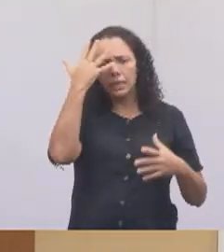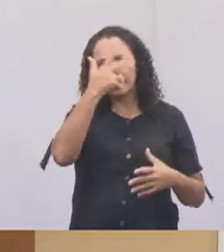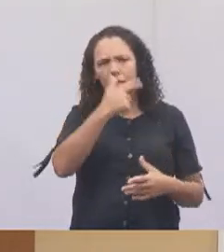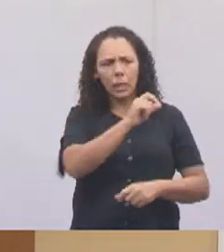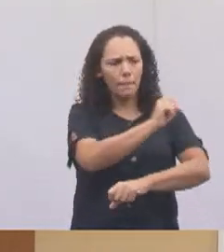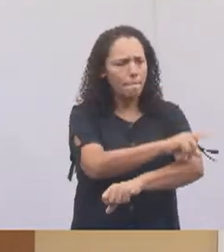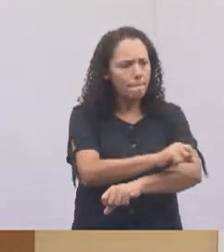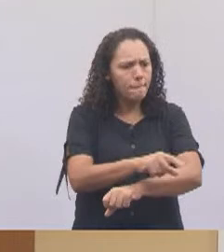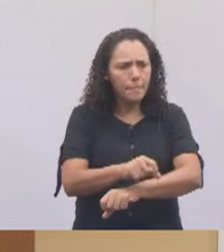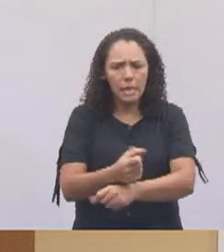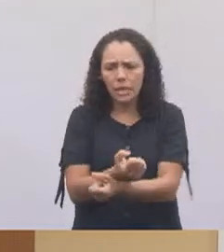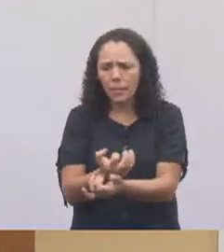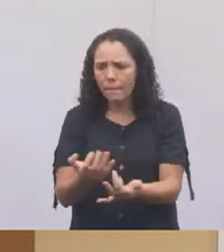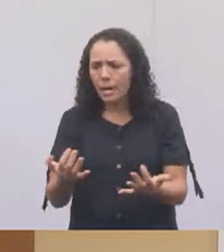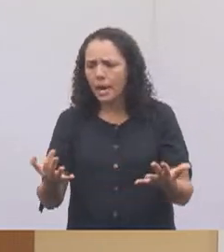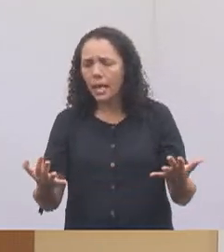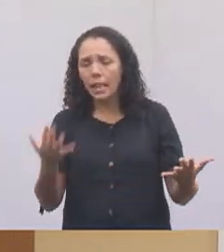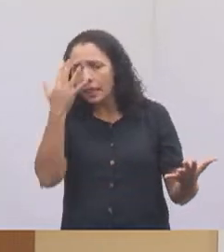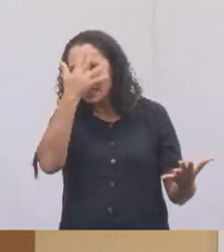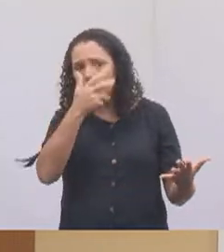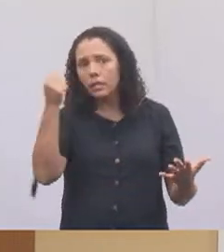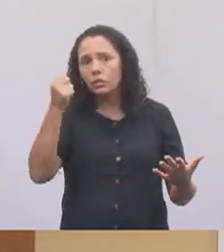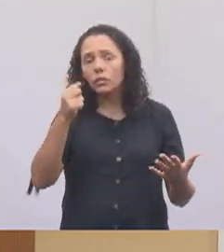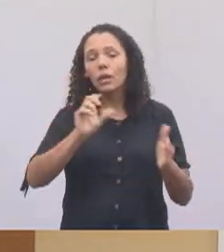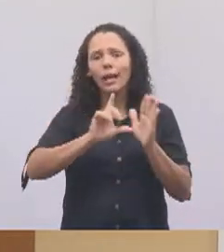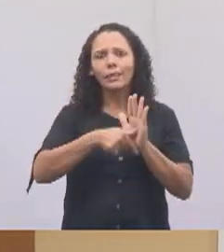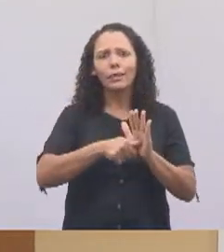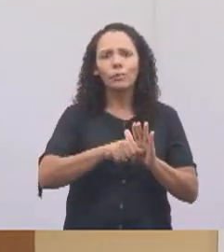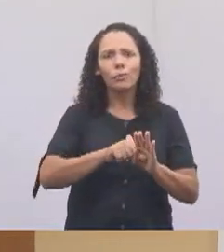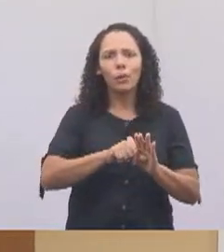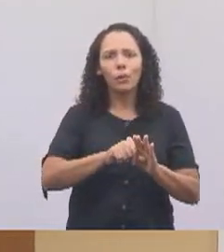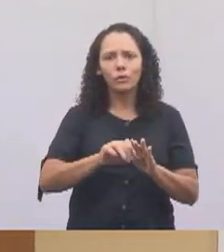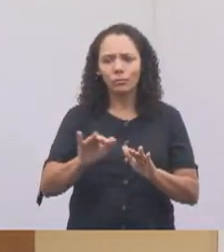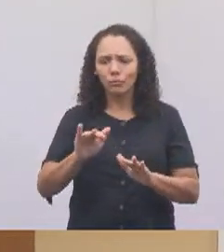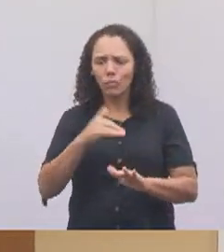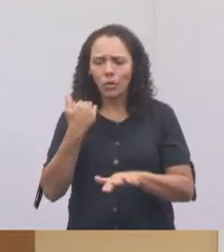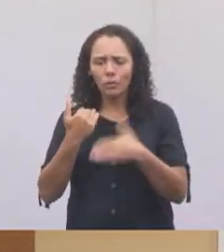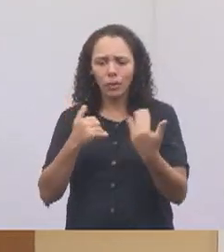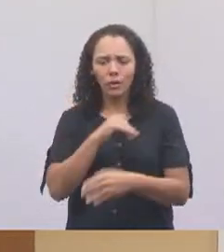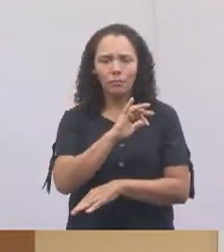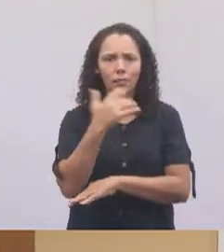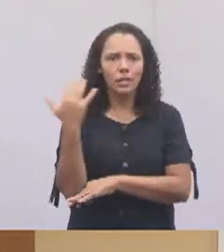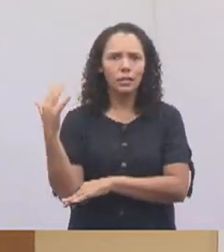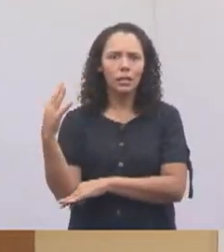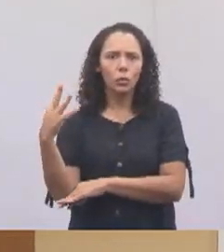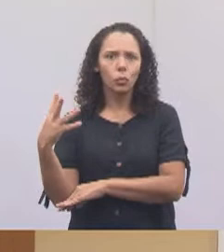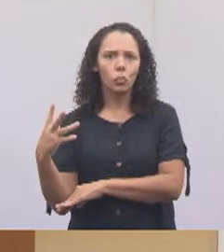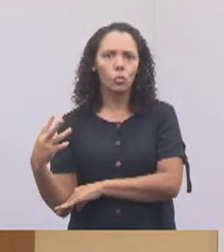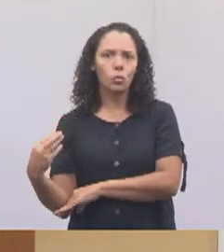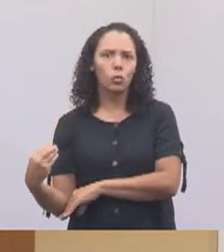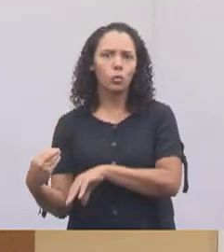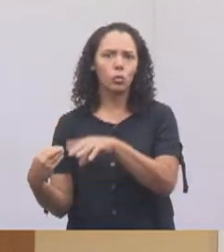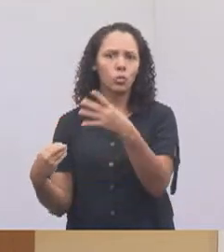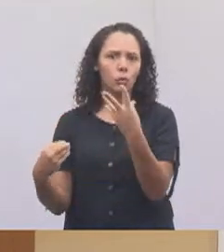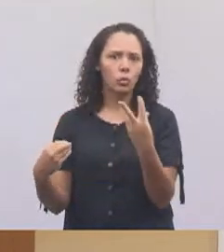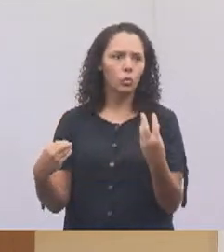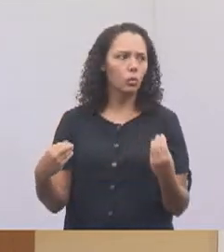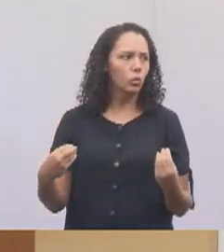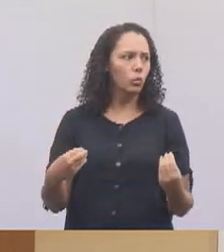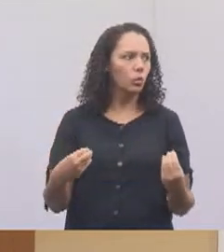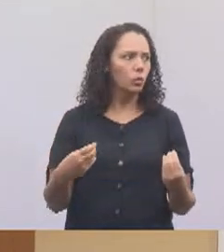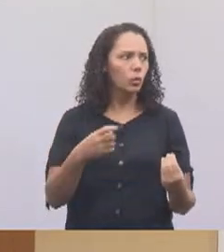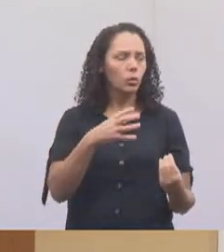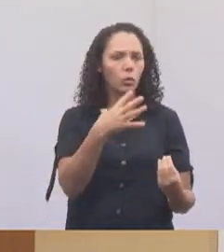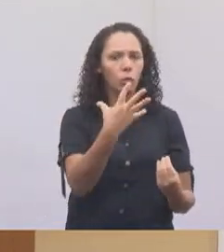maravilhosos. Quando morreram as plantas, aquelas plantas têm que ser substituídas. Não, não substituíram, virou grama tudo de novo,